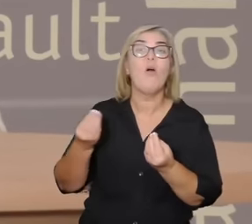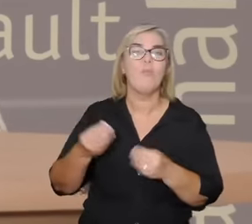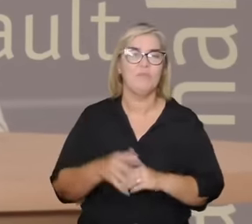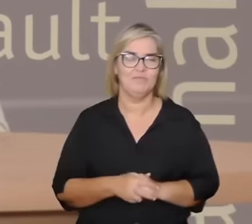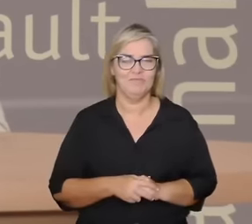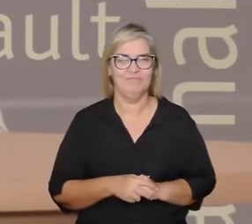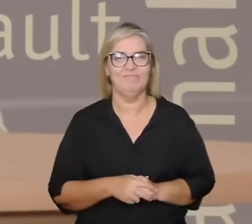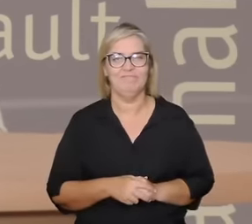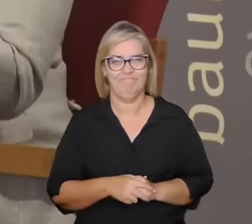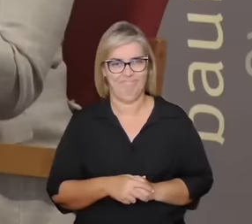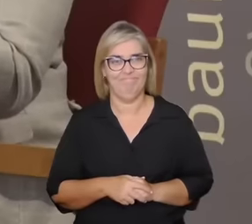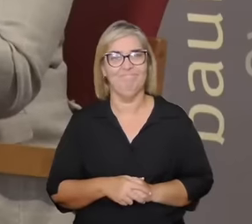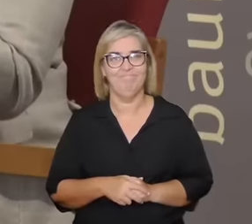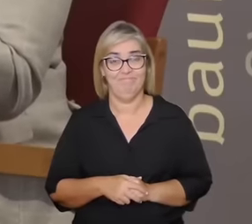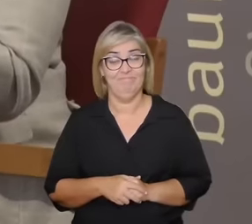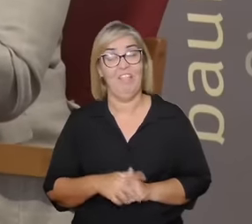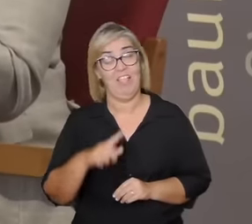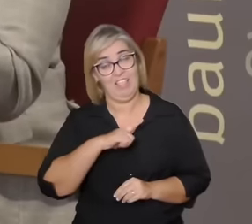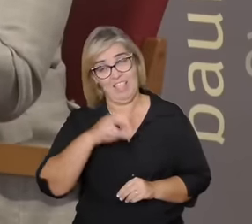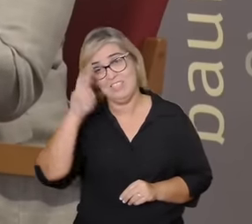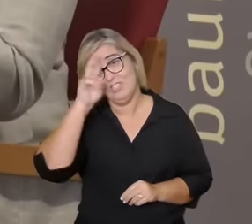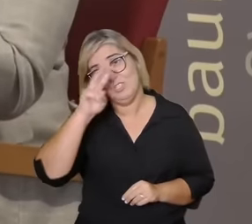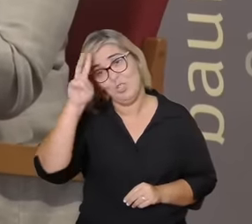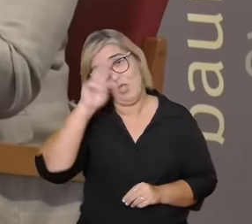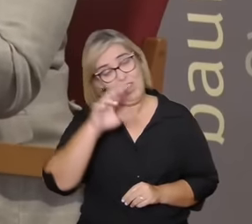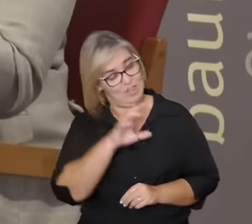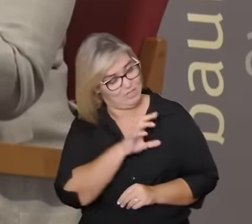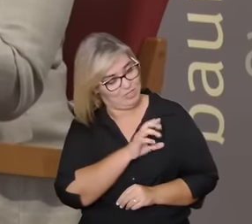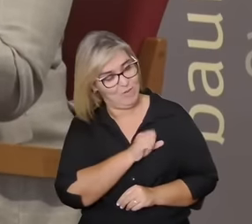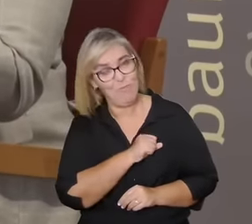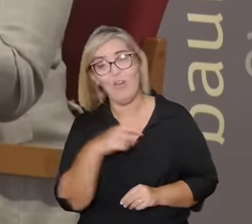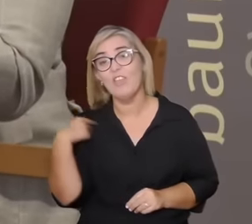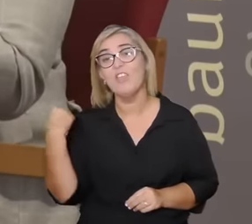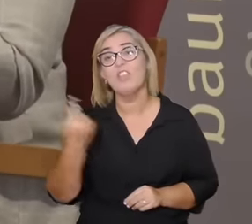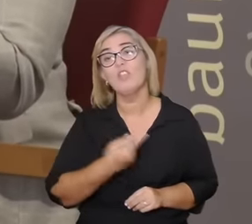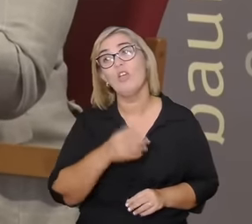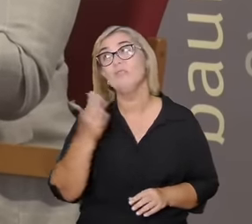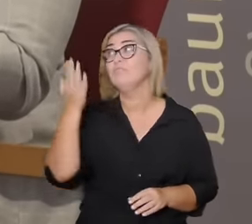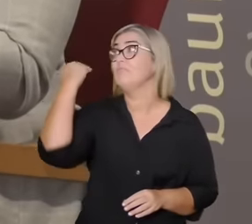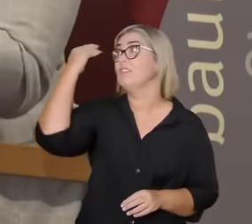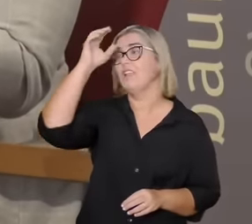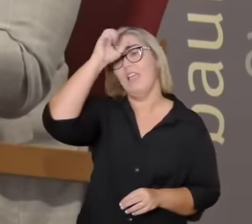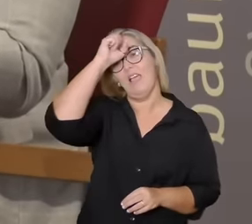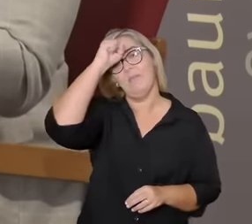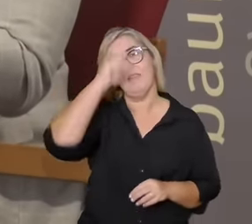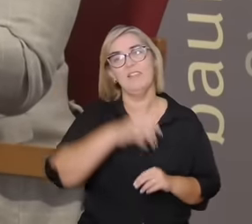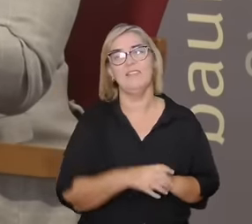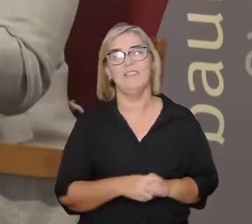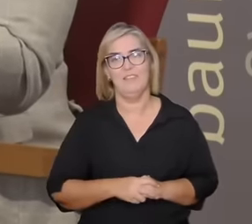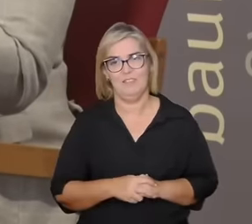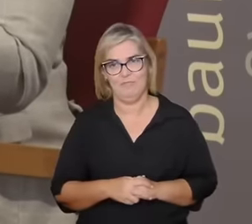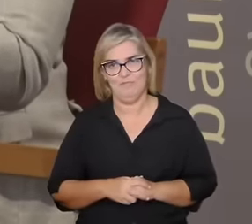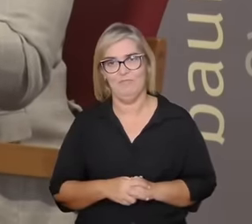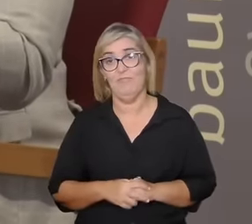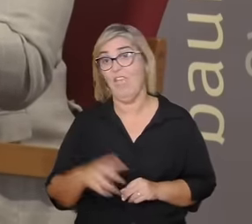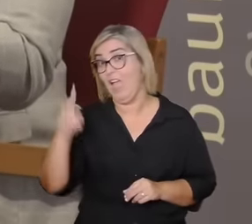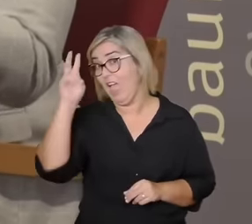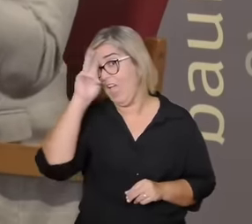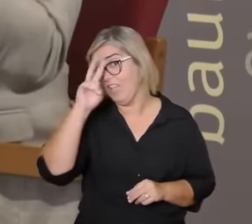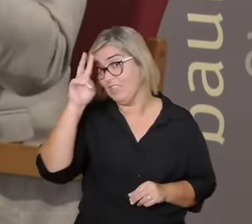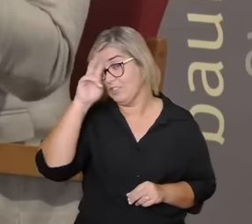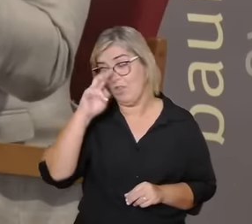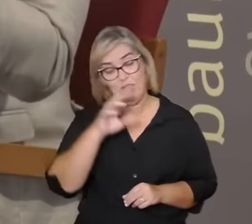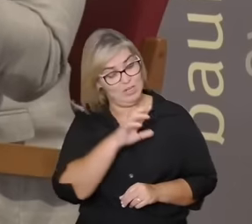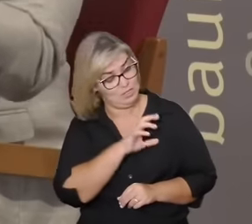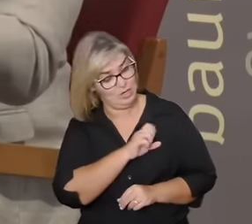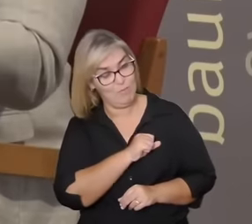para as histórias de amor que nós aprendemos as histórias de amor que estão autorizando